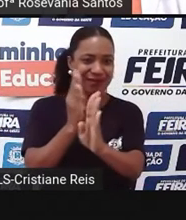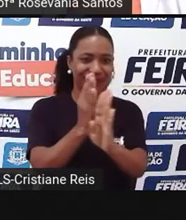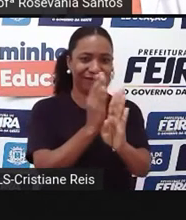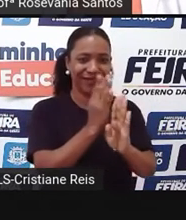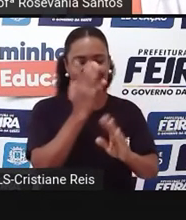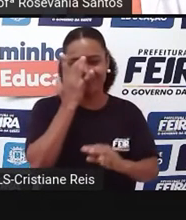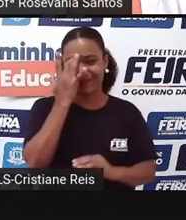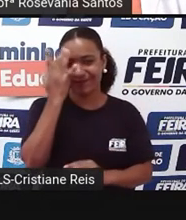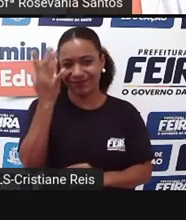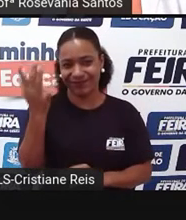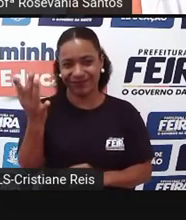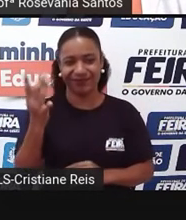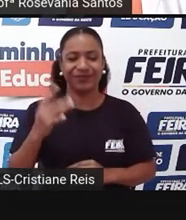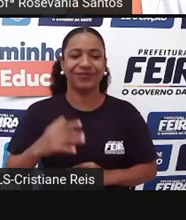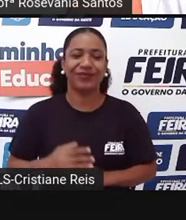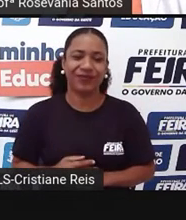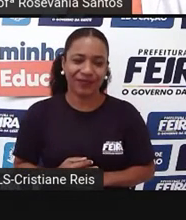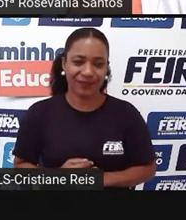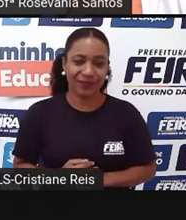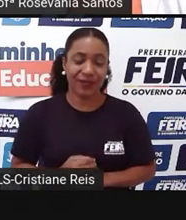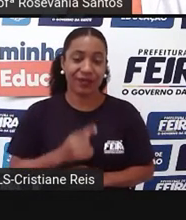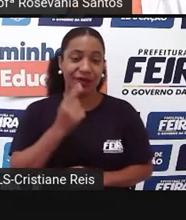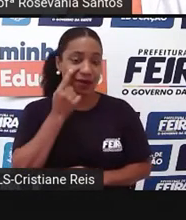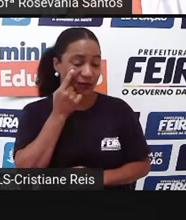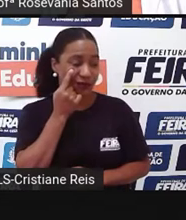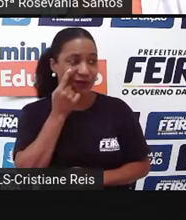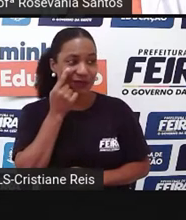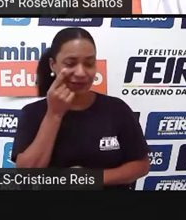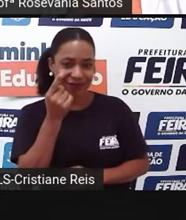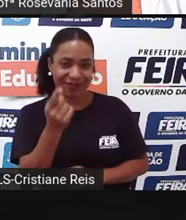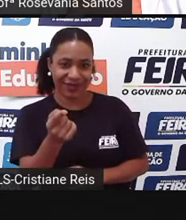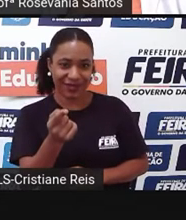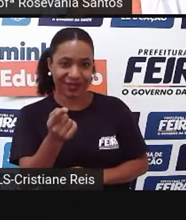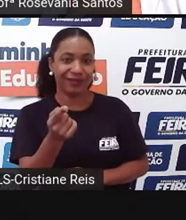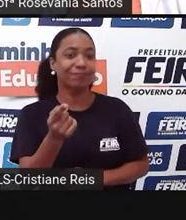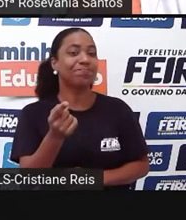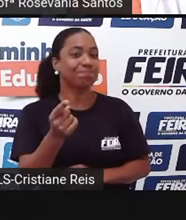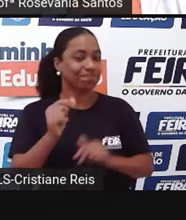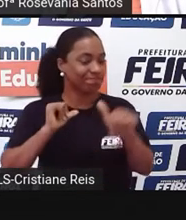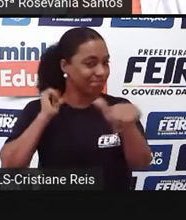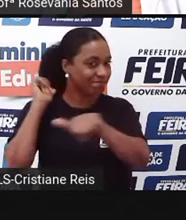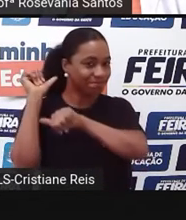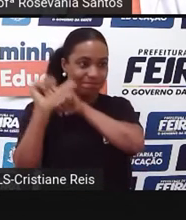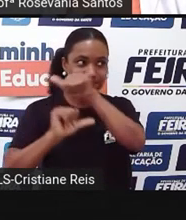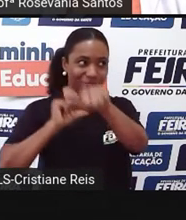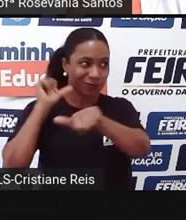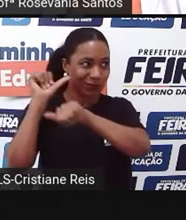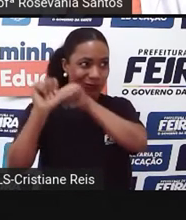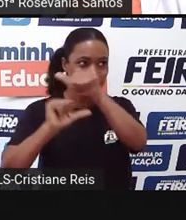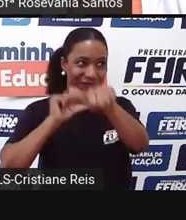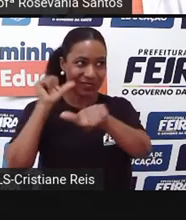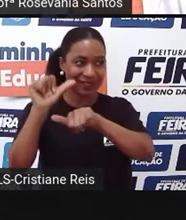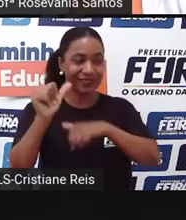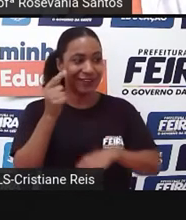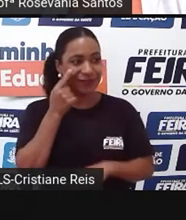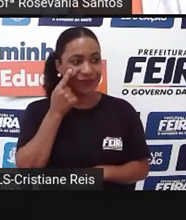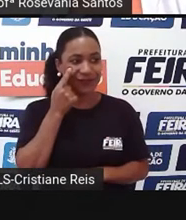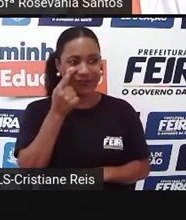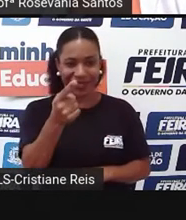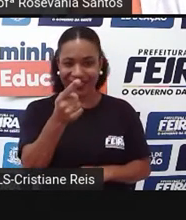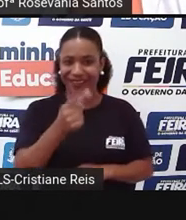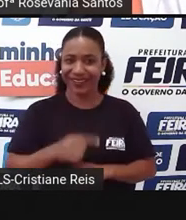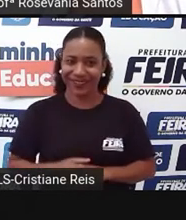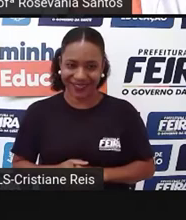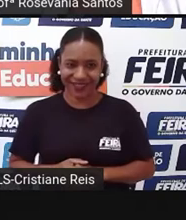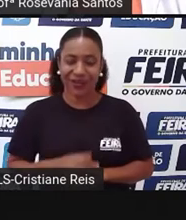adiante. Olha como já teve uma mudança total, né, aqui nesse mapa do professor